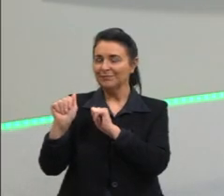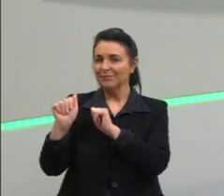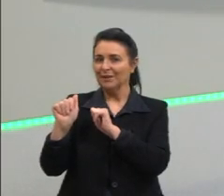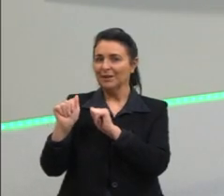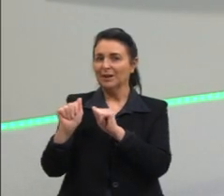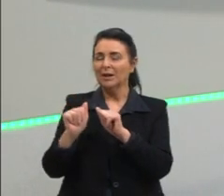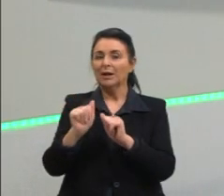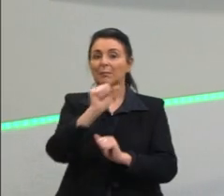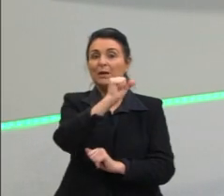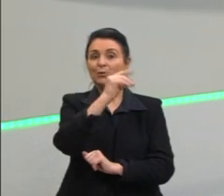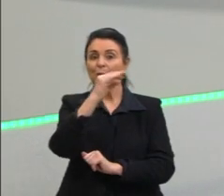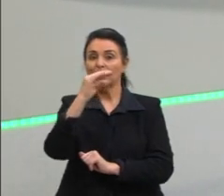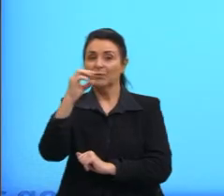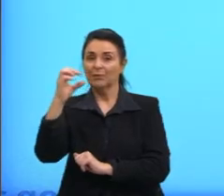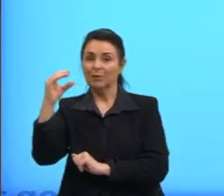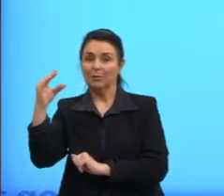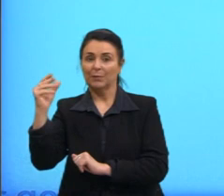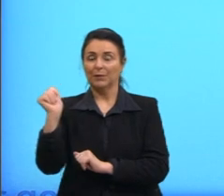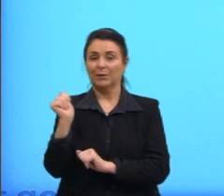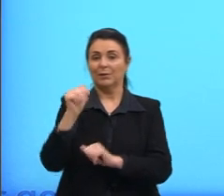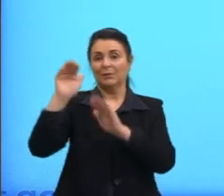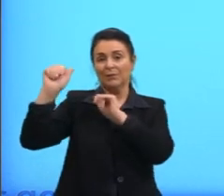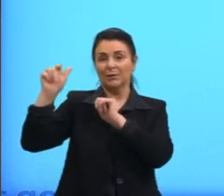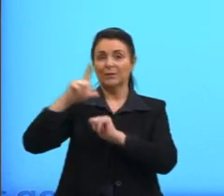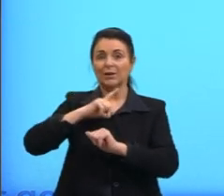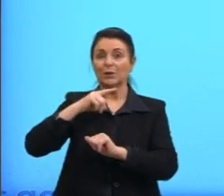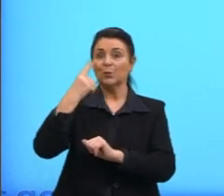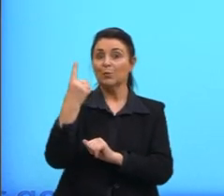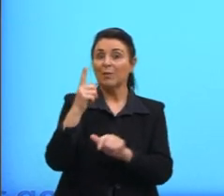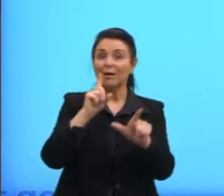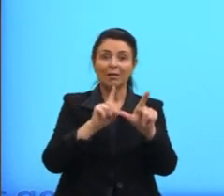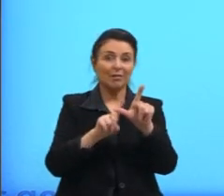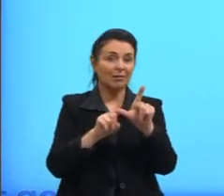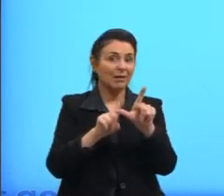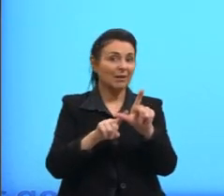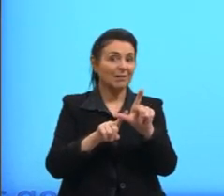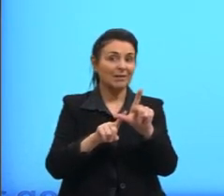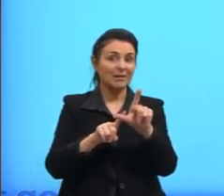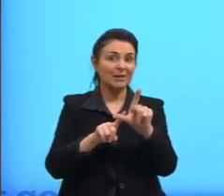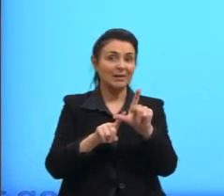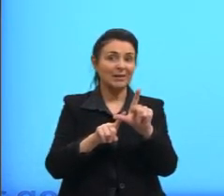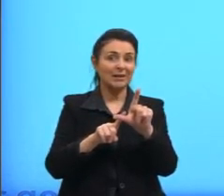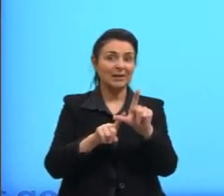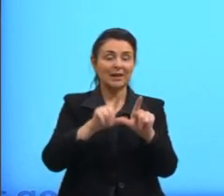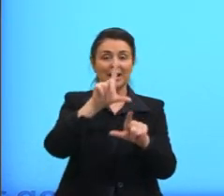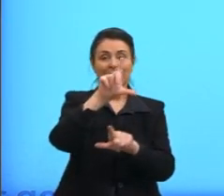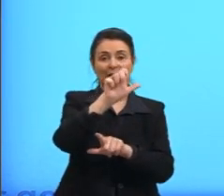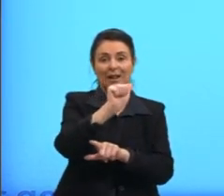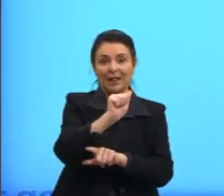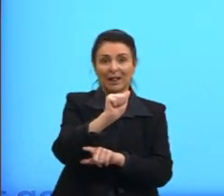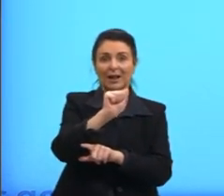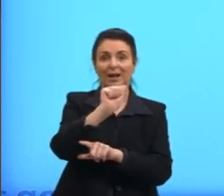alfabeto espanhol possui uma letra a mais, La Ene,